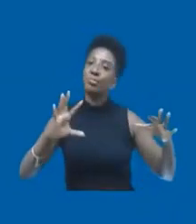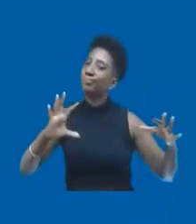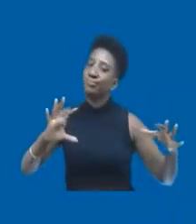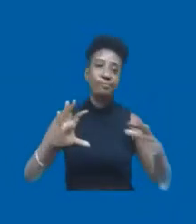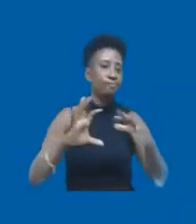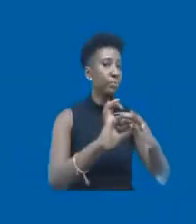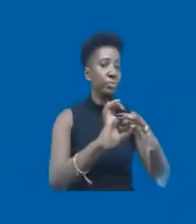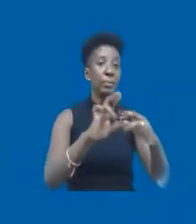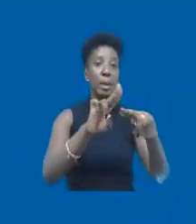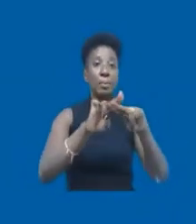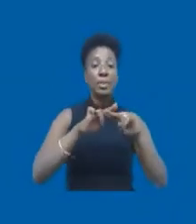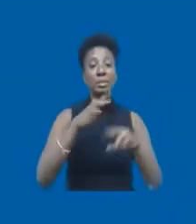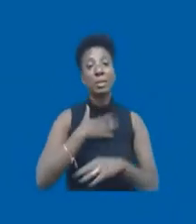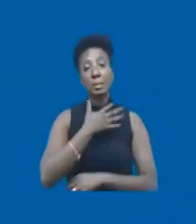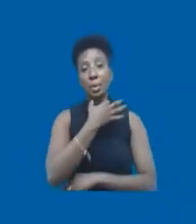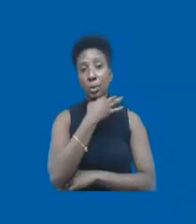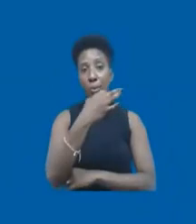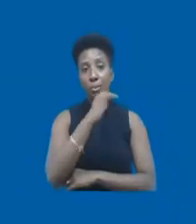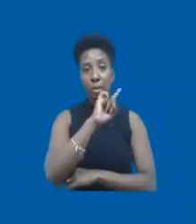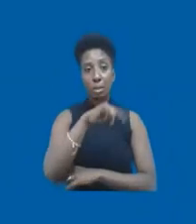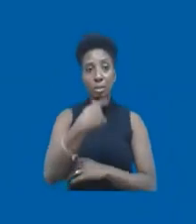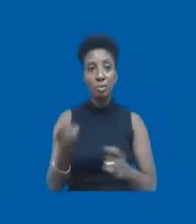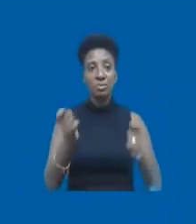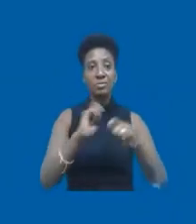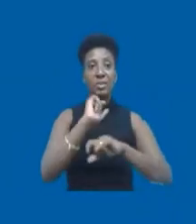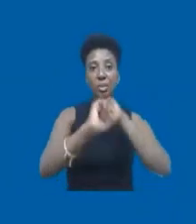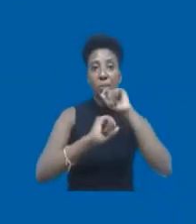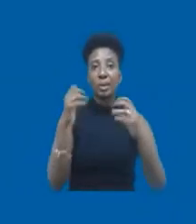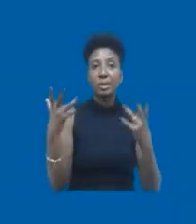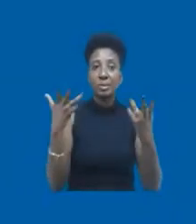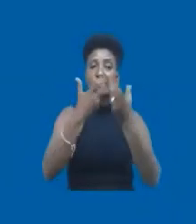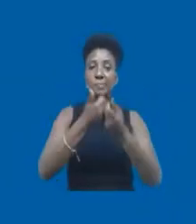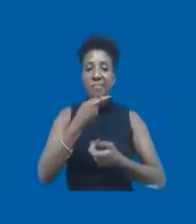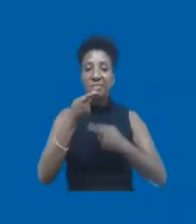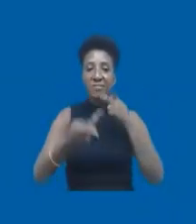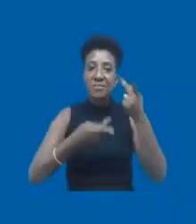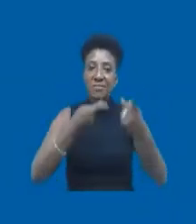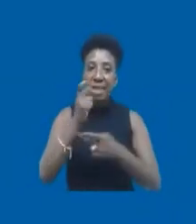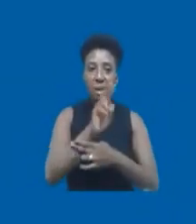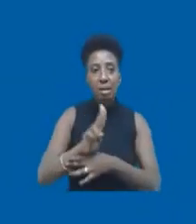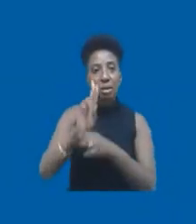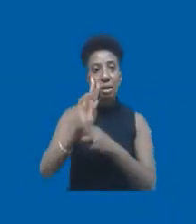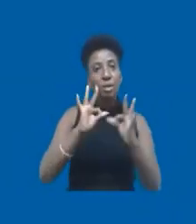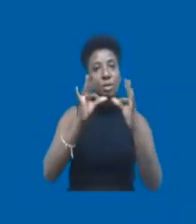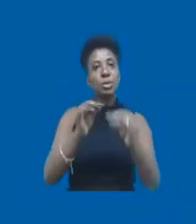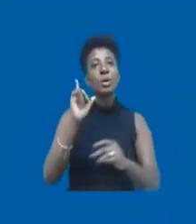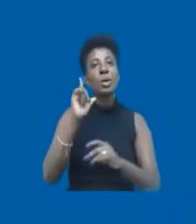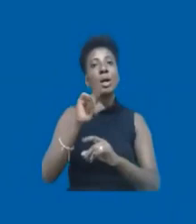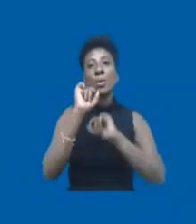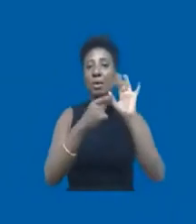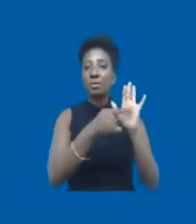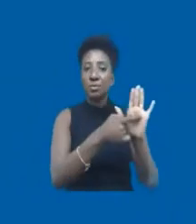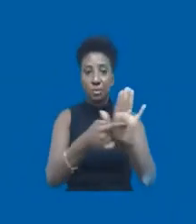na minha visão, é a gente fazer com que essa bela Declaração Universal dos Direitos Humanos que foi